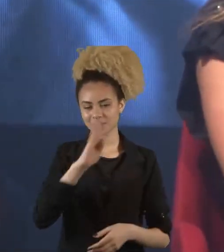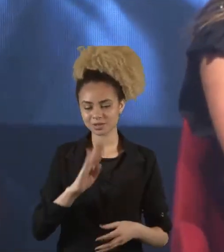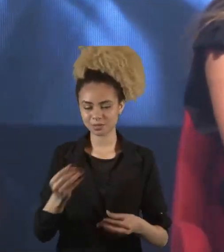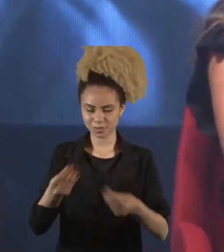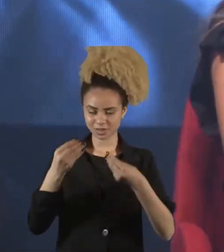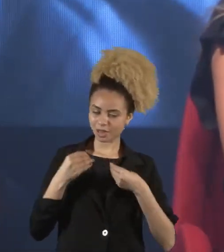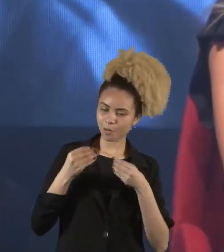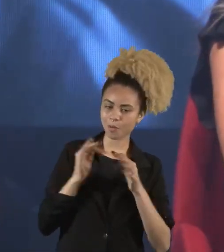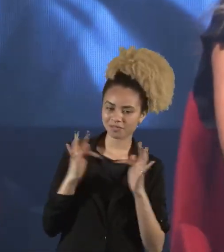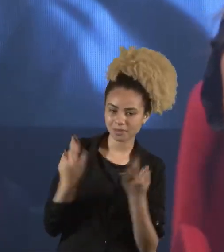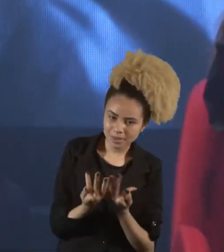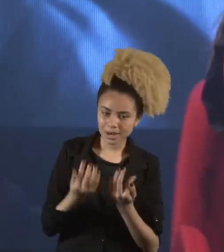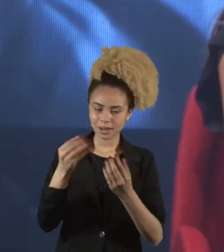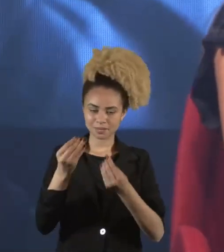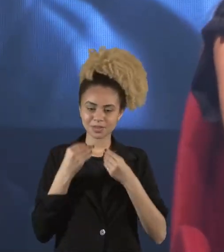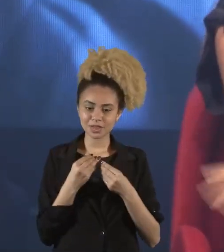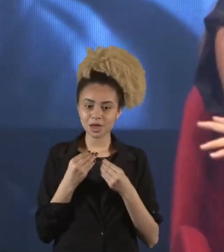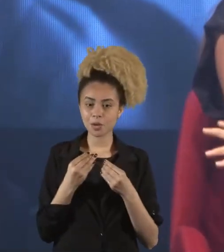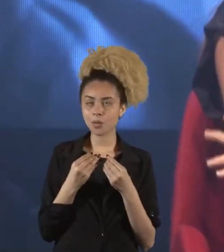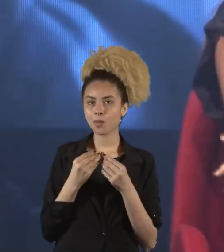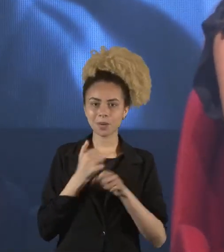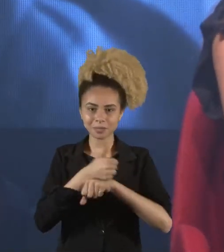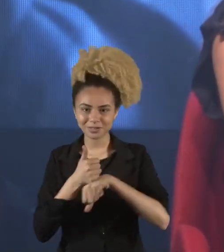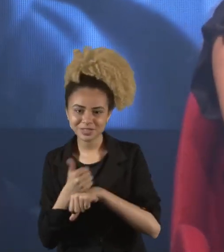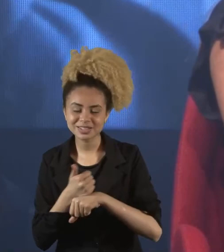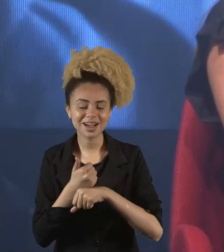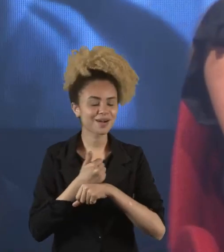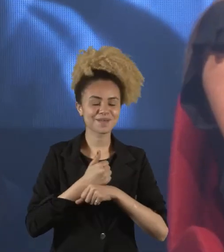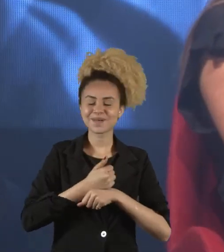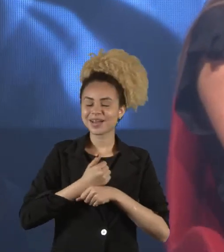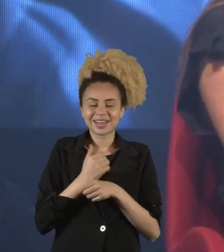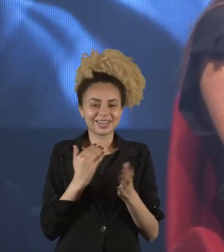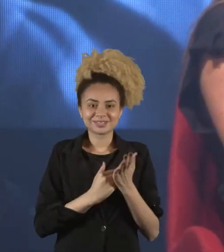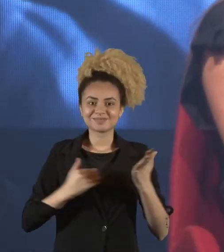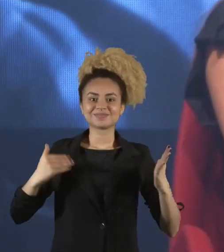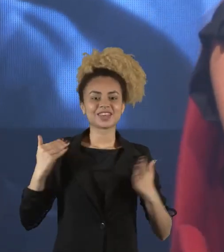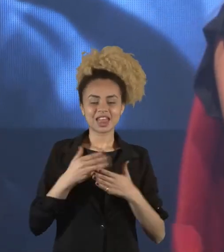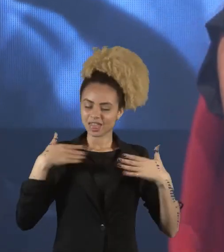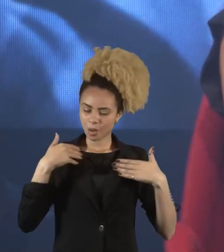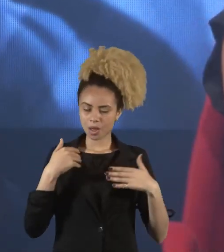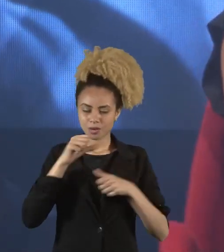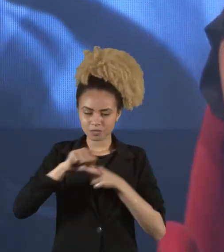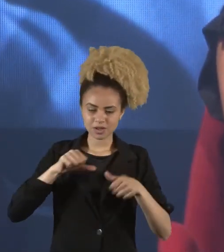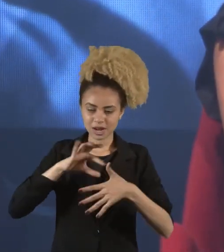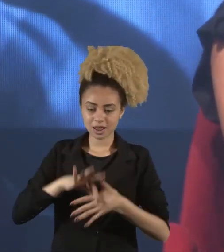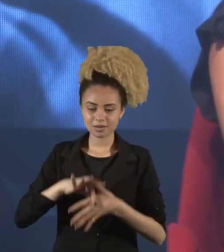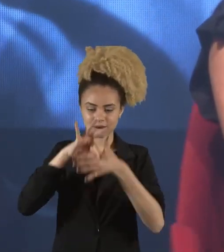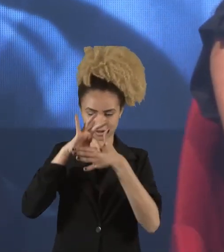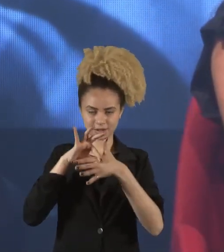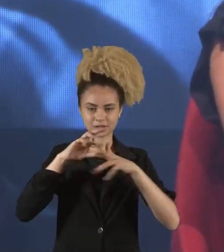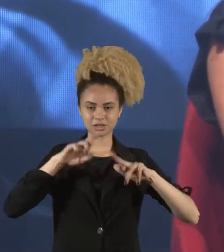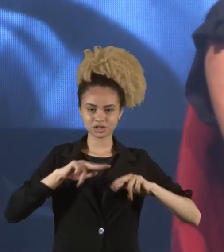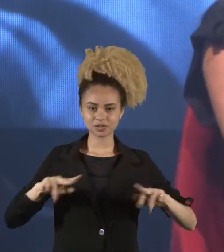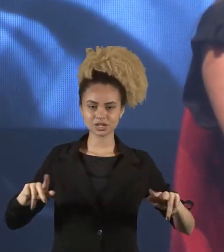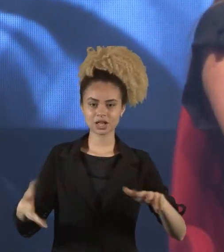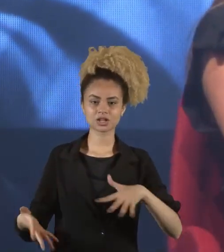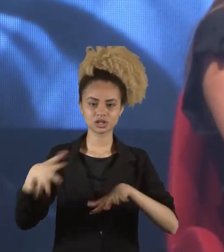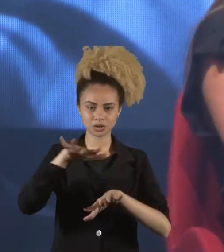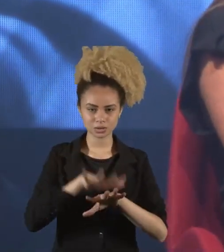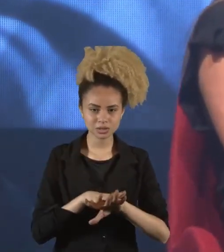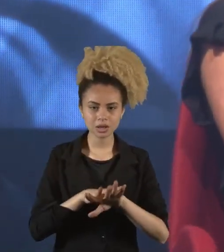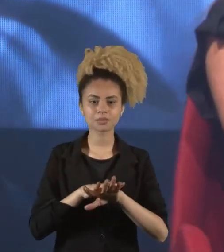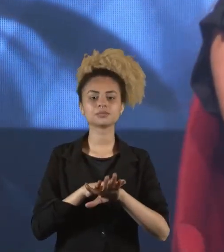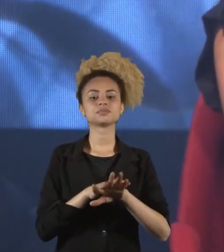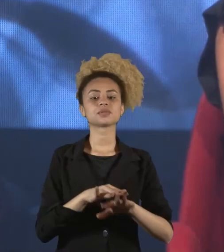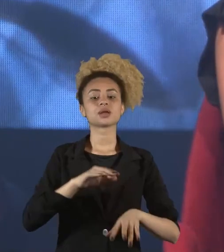um marido, me deu uma carreira, é demais. Então, eu me tornei líder do pilar de diversidade e inclusão para a P